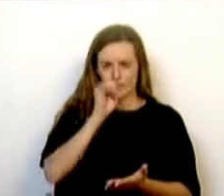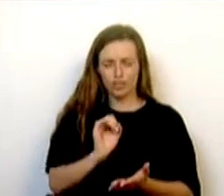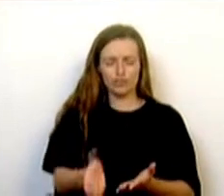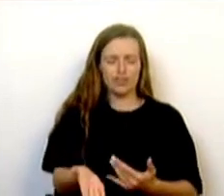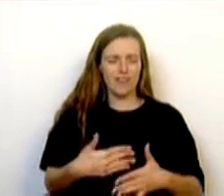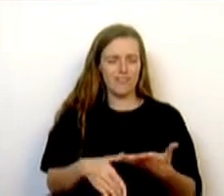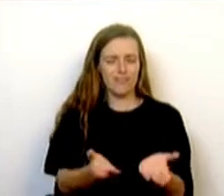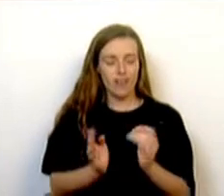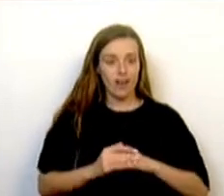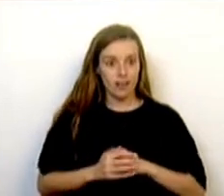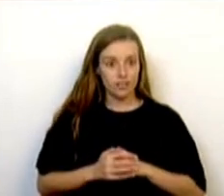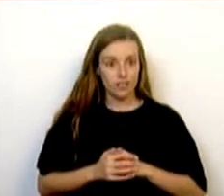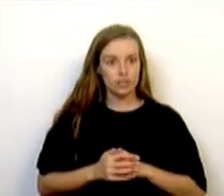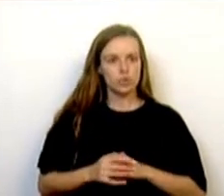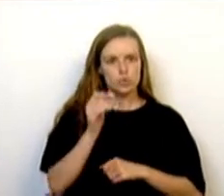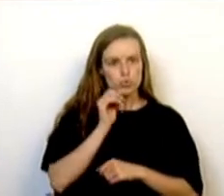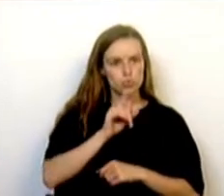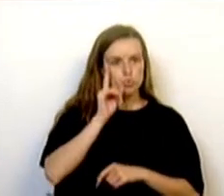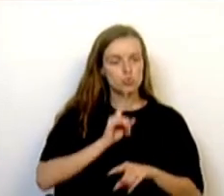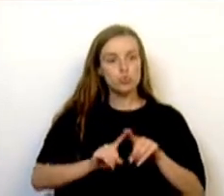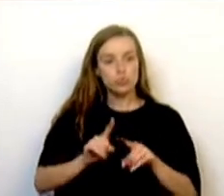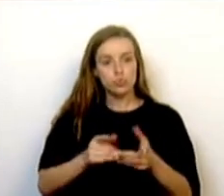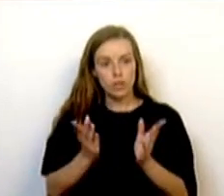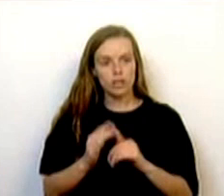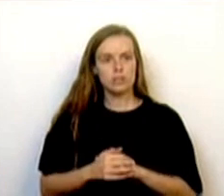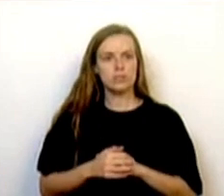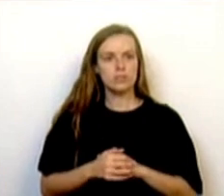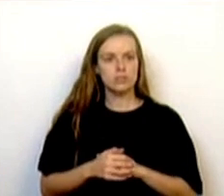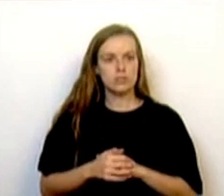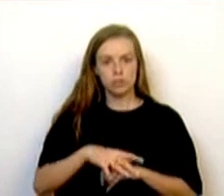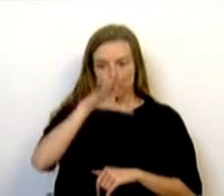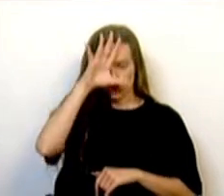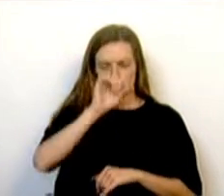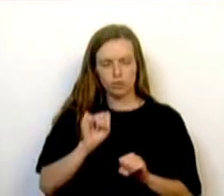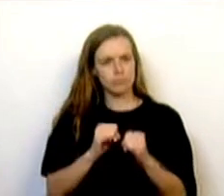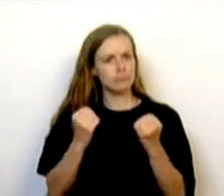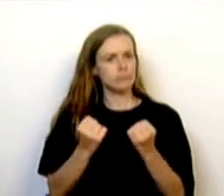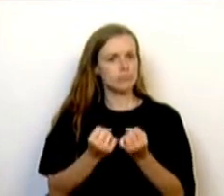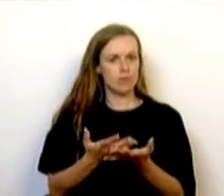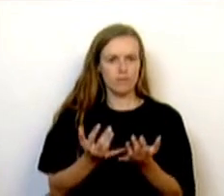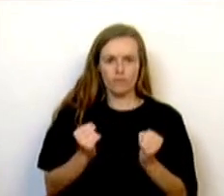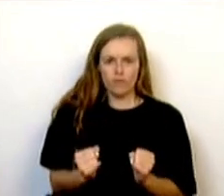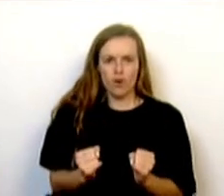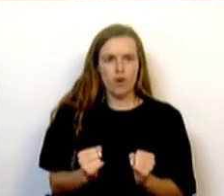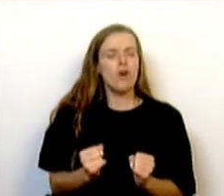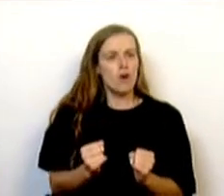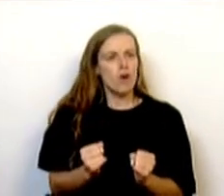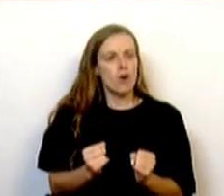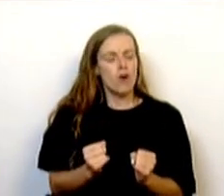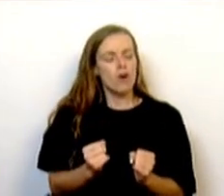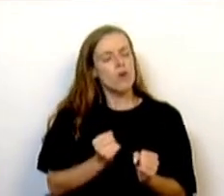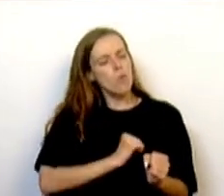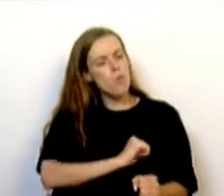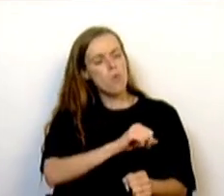no terreno a fazer. Senhoras e Senhores Deputados, é mesmo com um Estado social forte que se atua contra o flagelo da pobreza e da